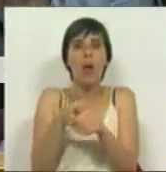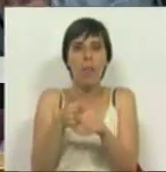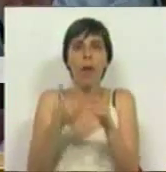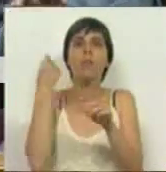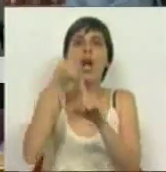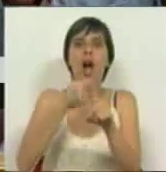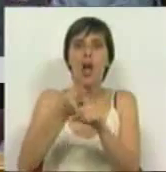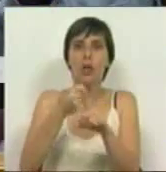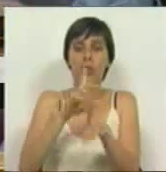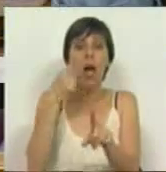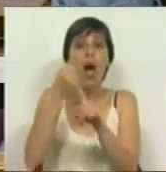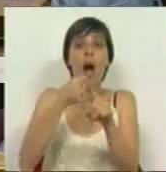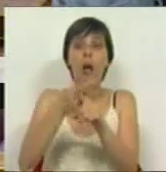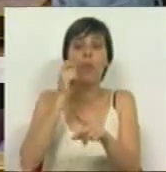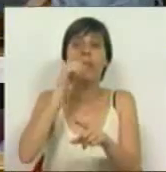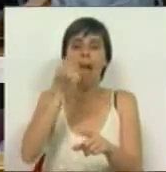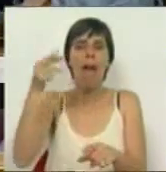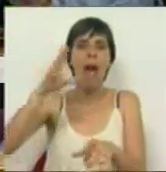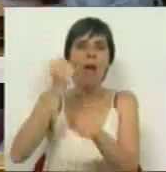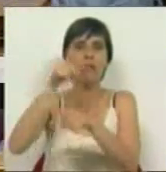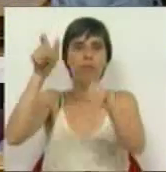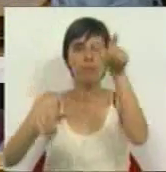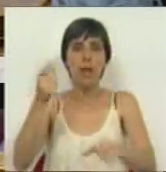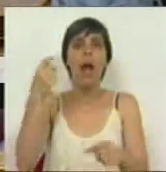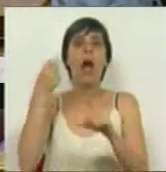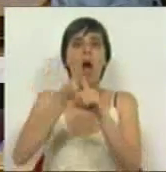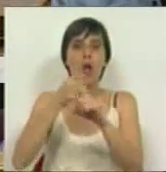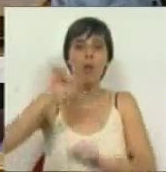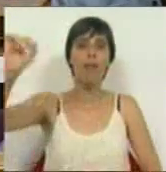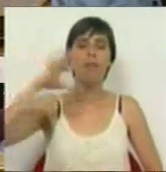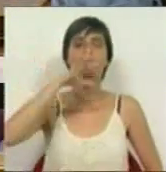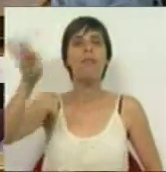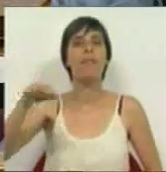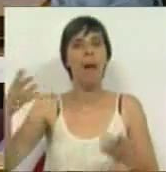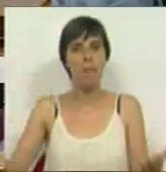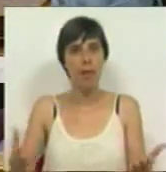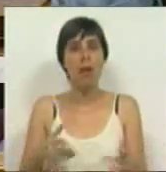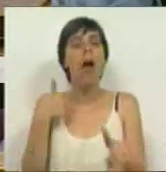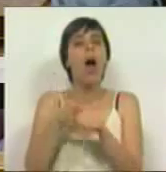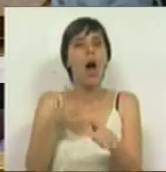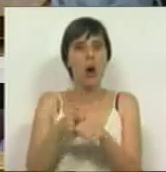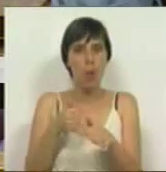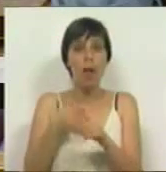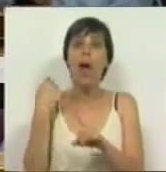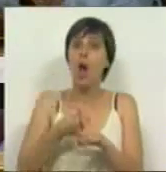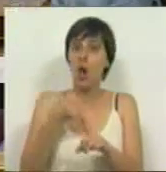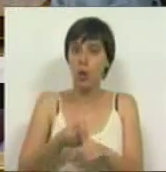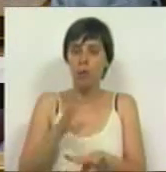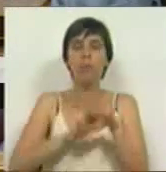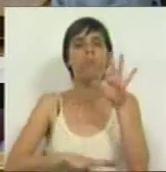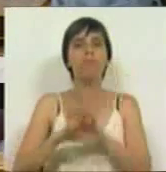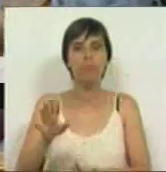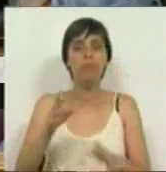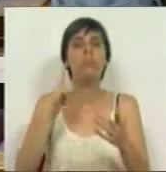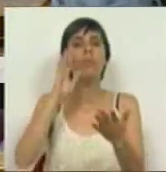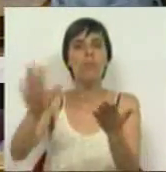a luta, a luta daqueles ex-trabalhadores, a luta dos seus familiares, acompanhamos a luta, fazemos